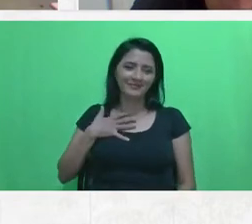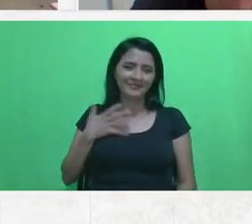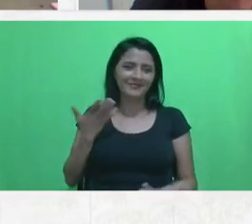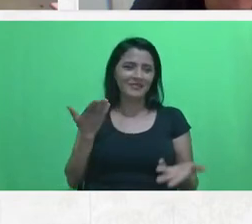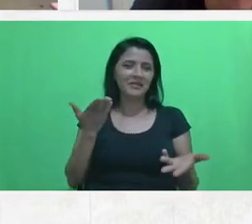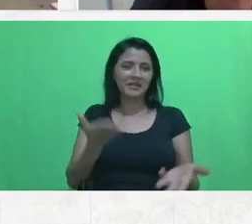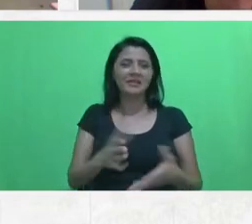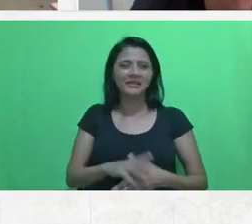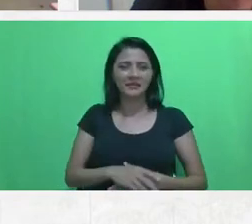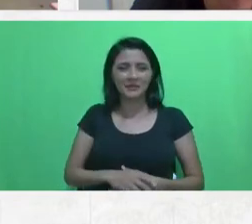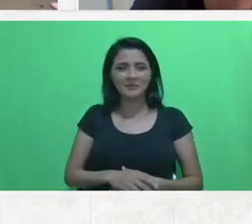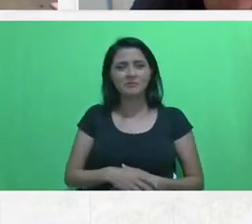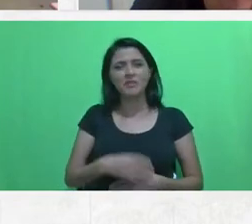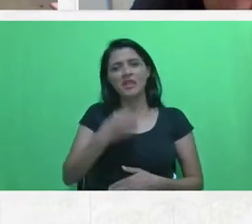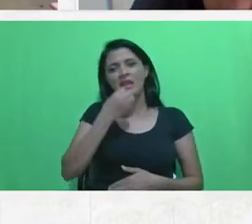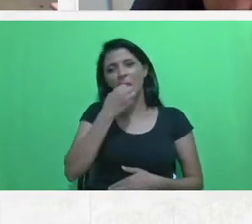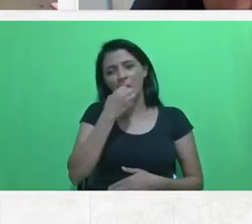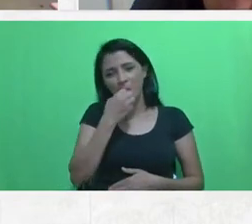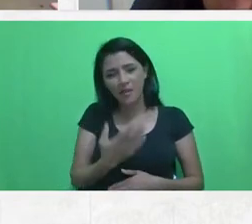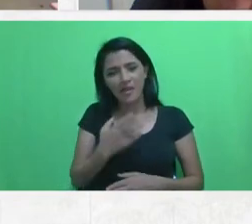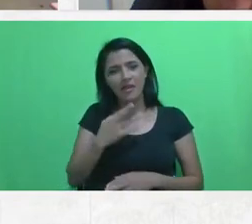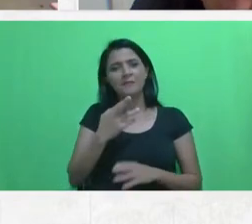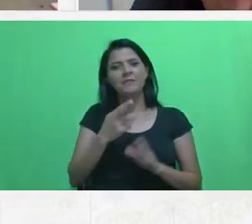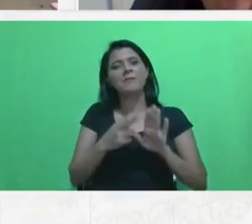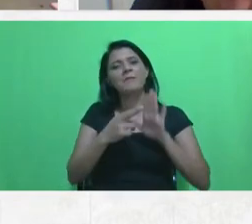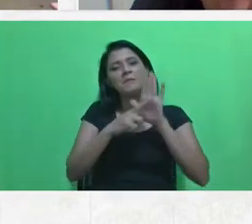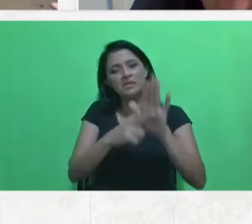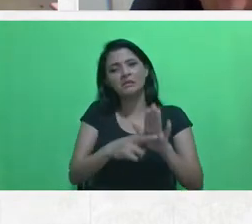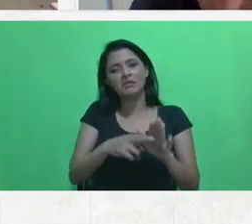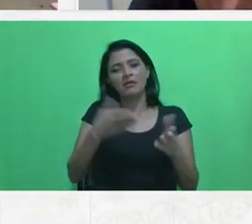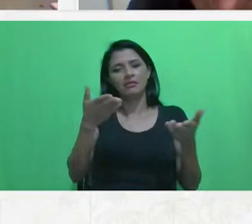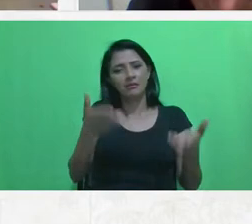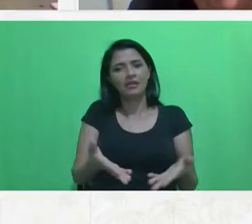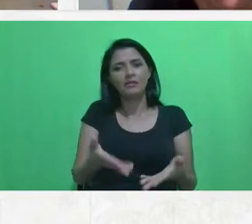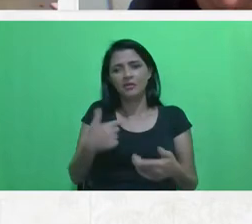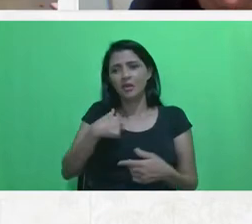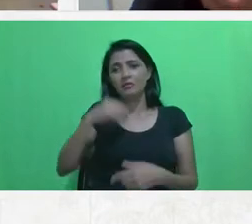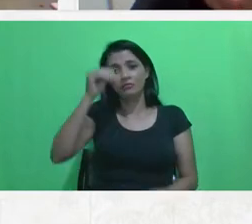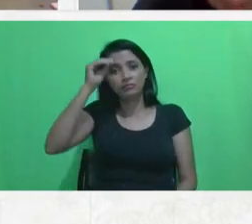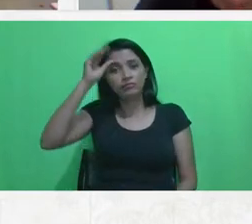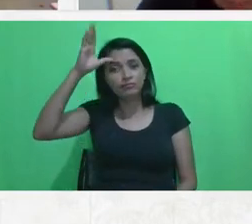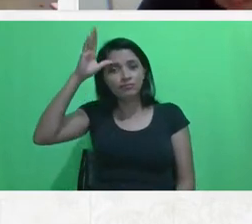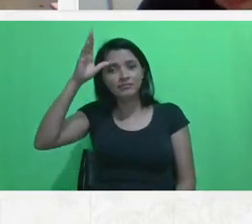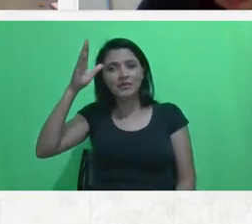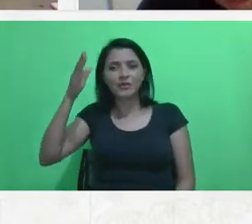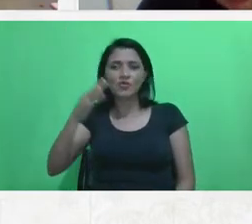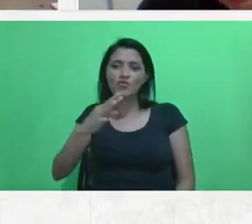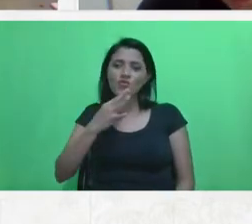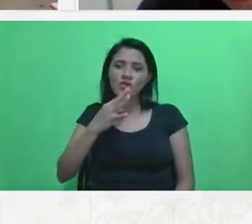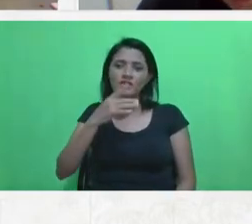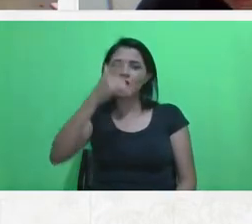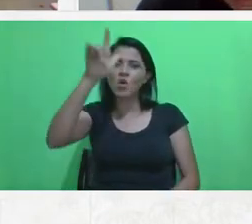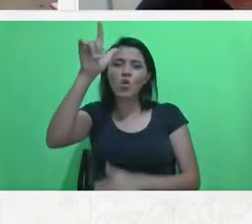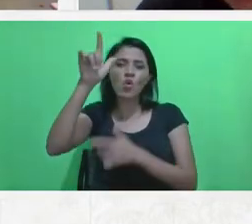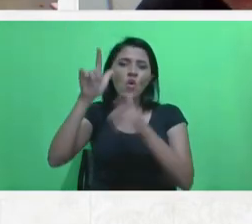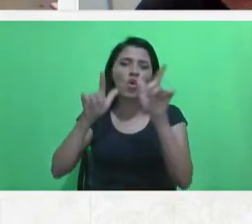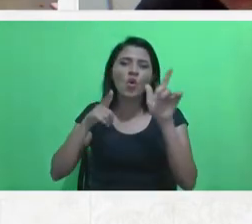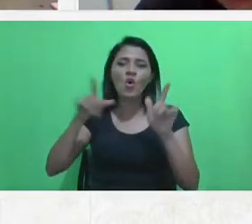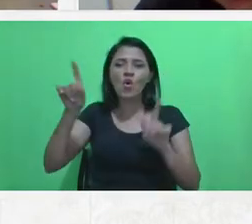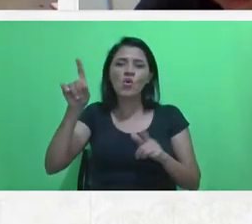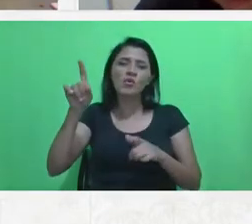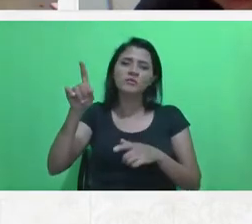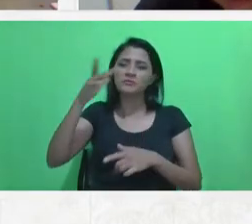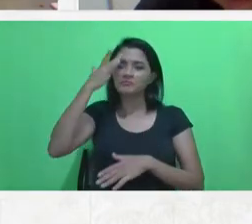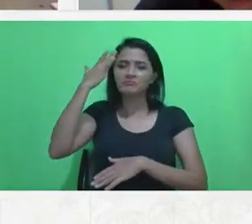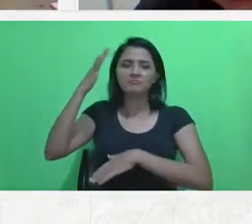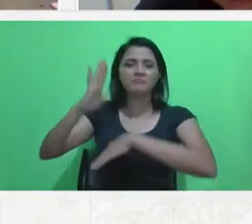bem representada em todos os sentidos, para mim foi um aprendizado, conhecer outros profissionais que também